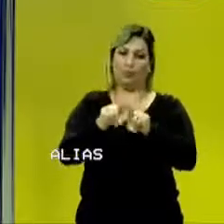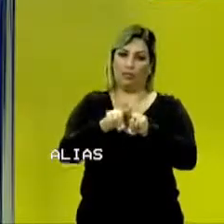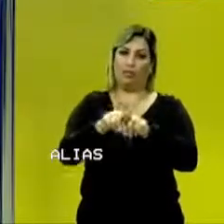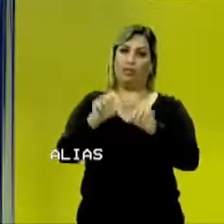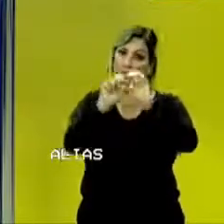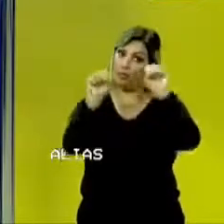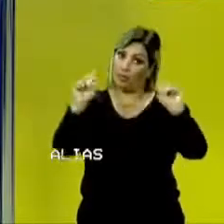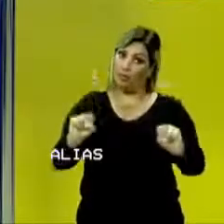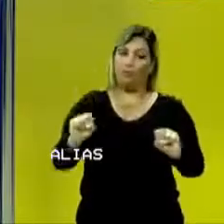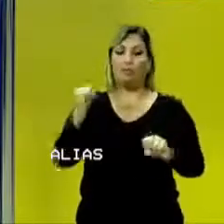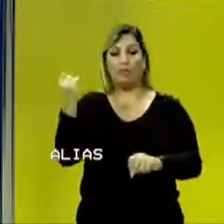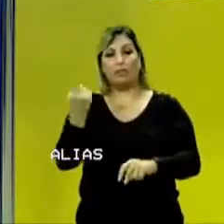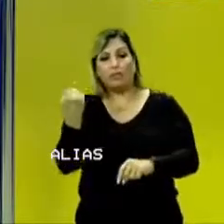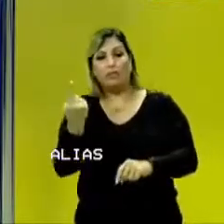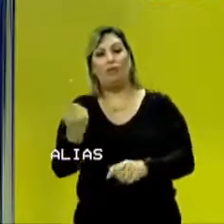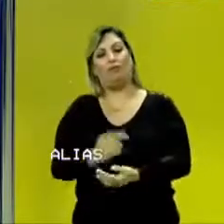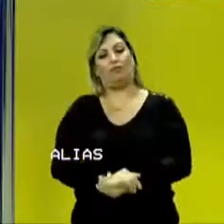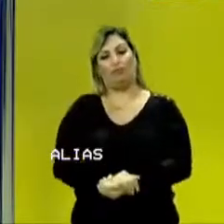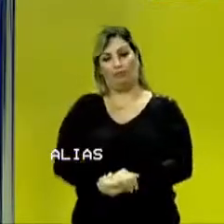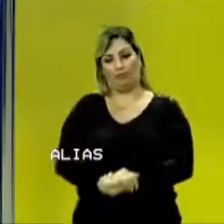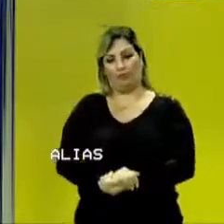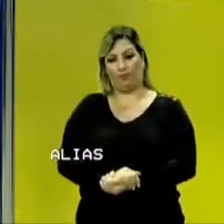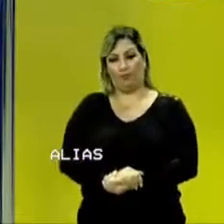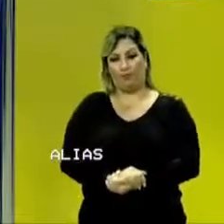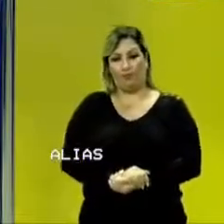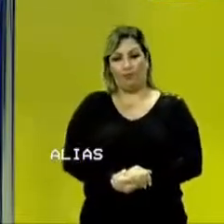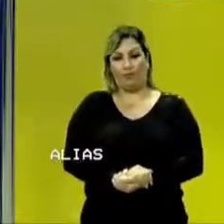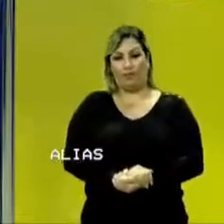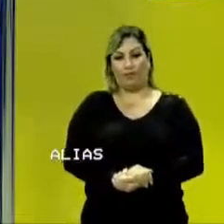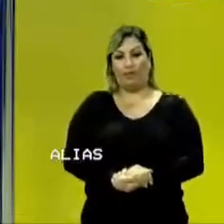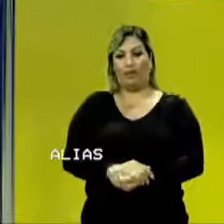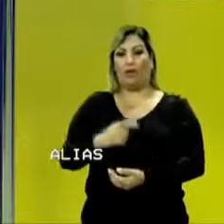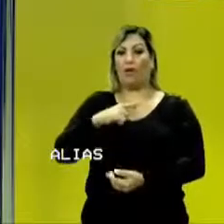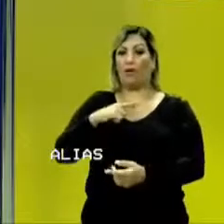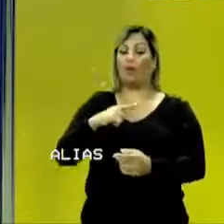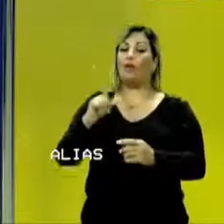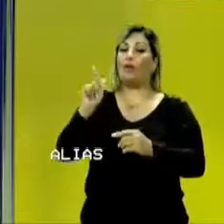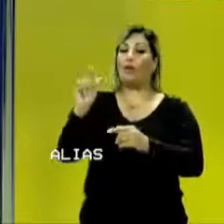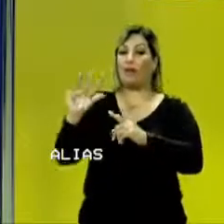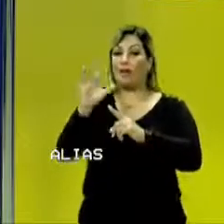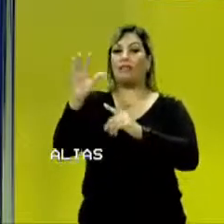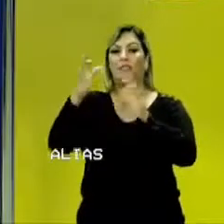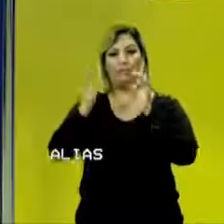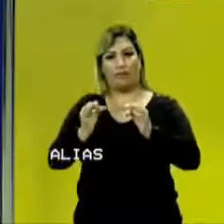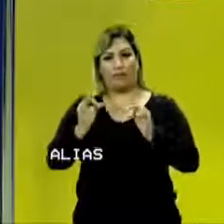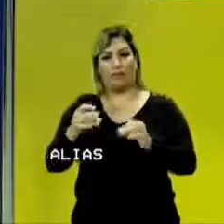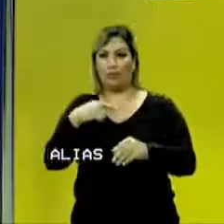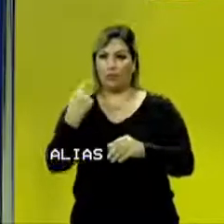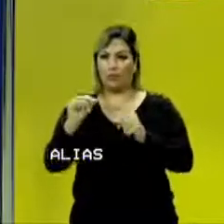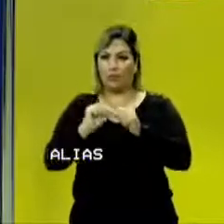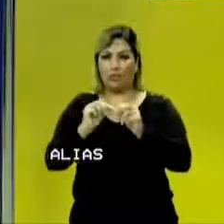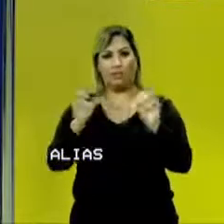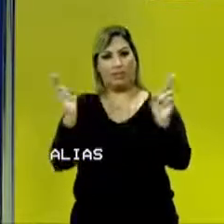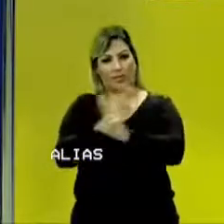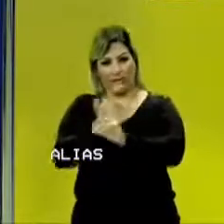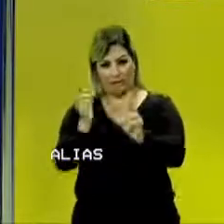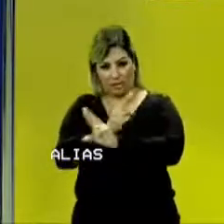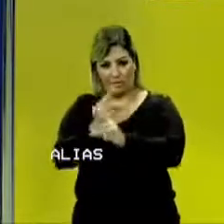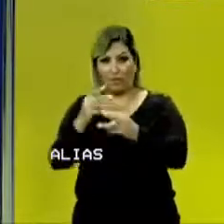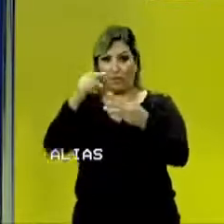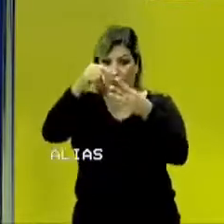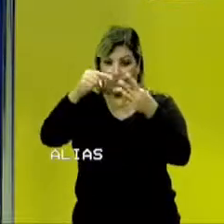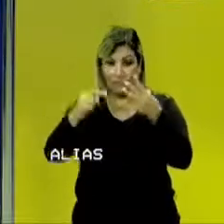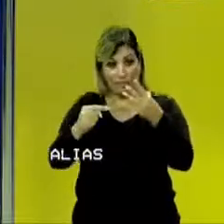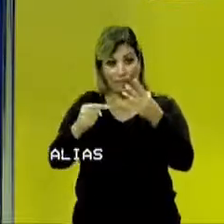sistema termicamente isolado, ok? Tá? E a lei geral dos gases perfeitos é quando nós fazemos uma relação dessas